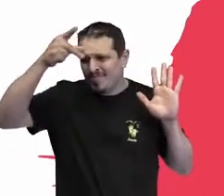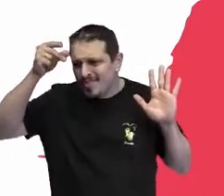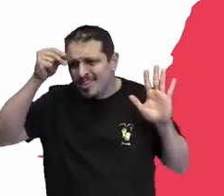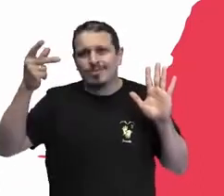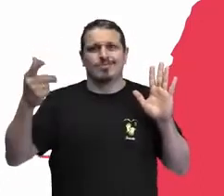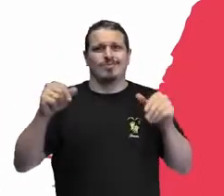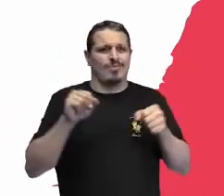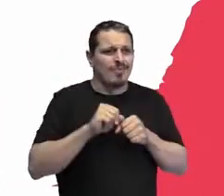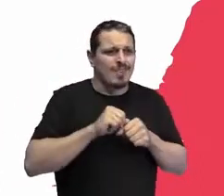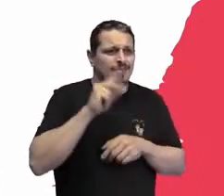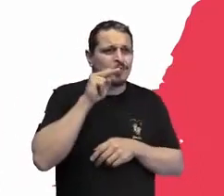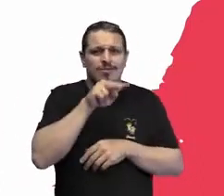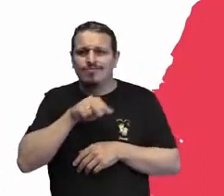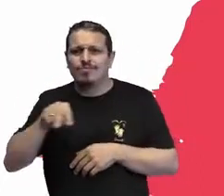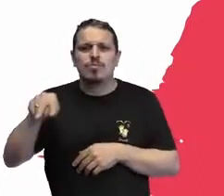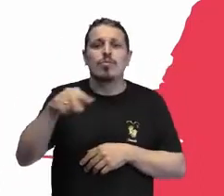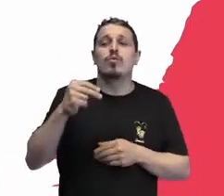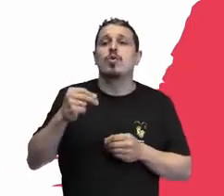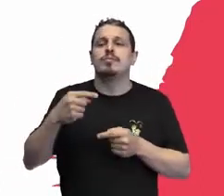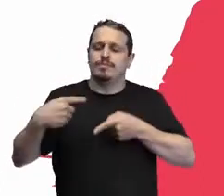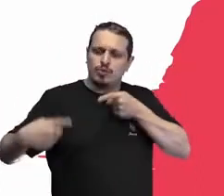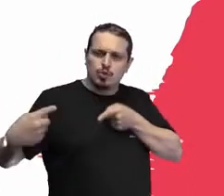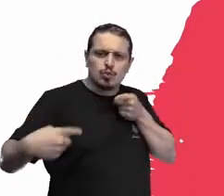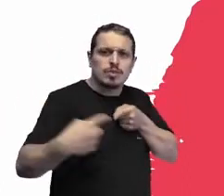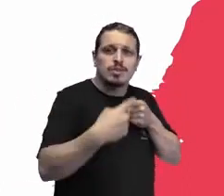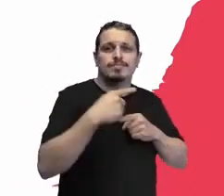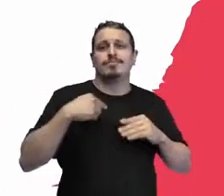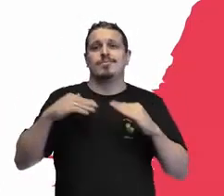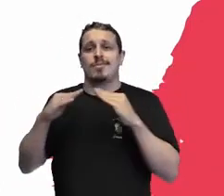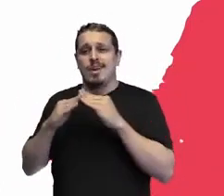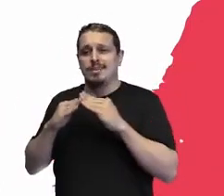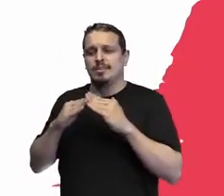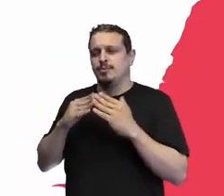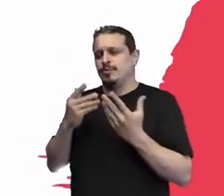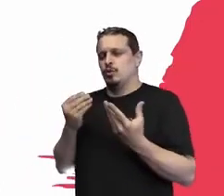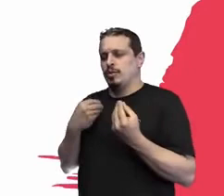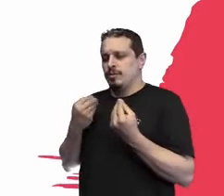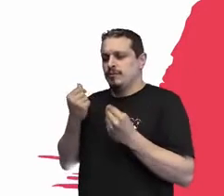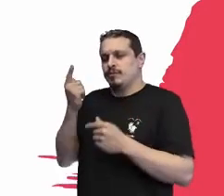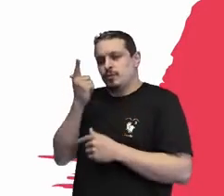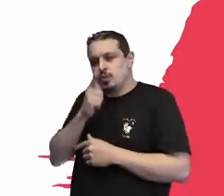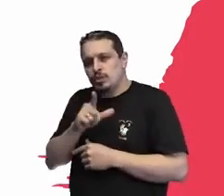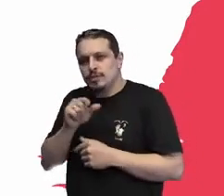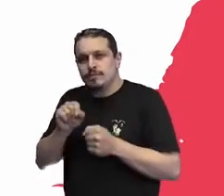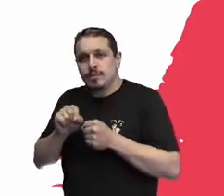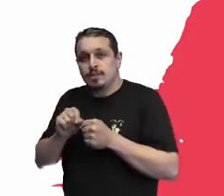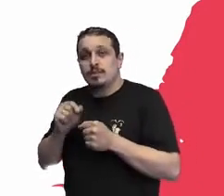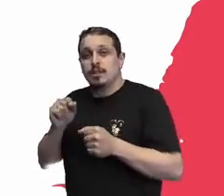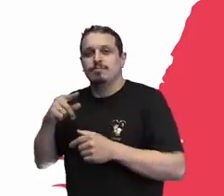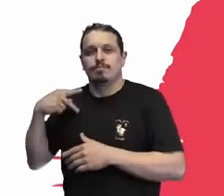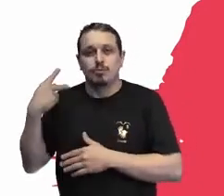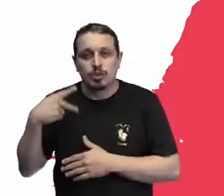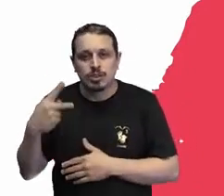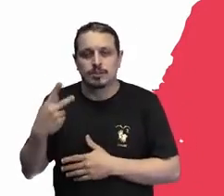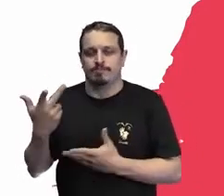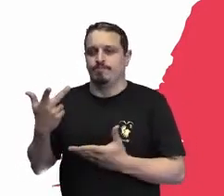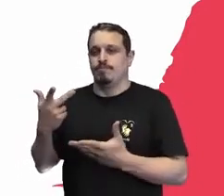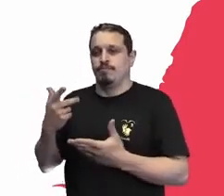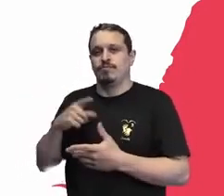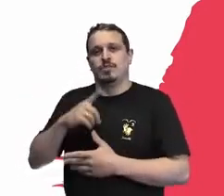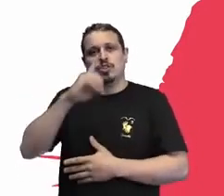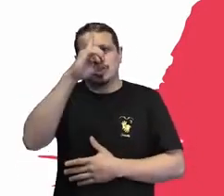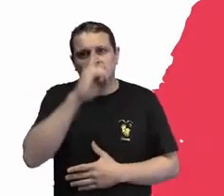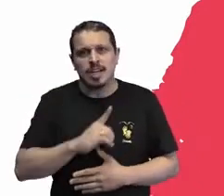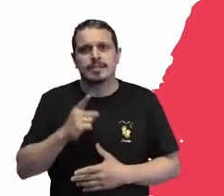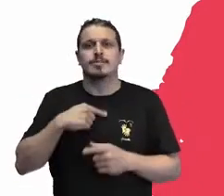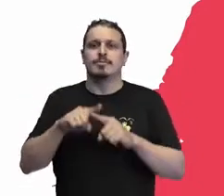o debate sobre o direito à moradia e que se convertesse, que se tornasse uma política pública, porque direito ele já é, mas como que